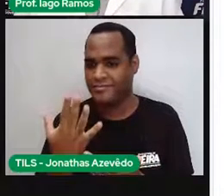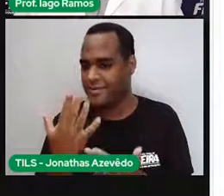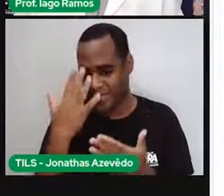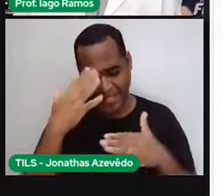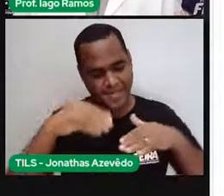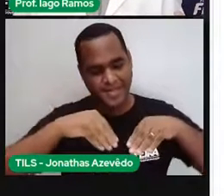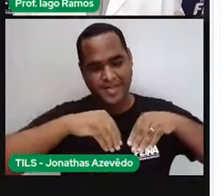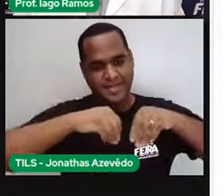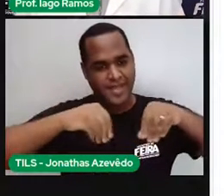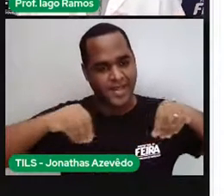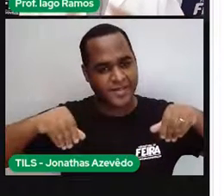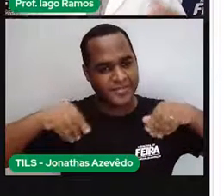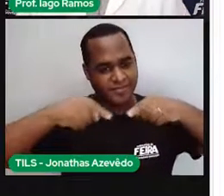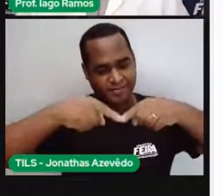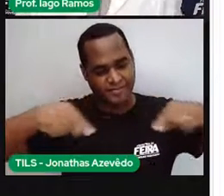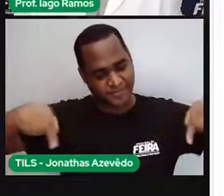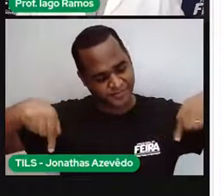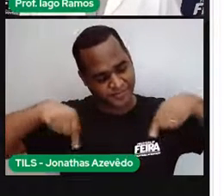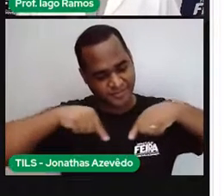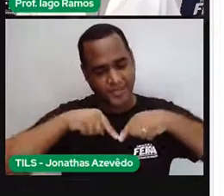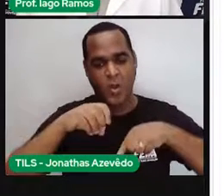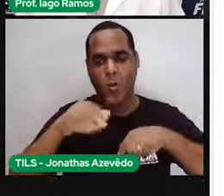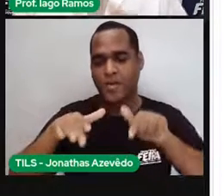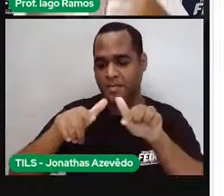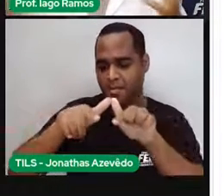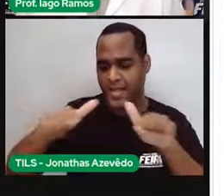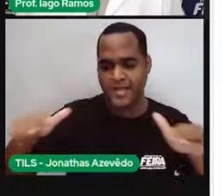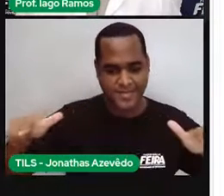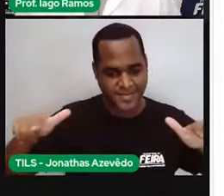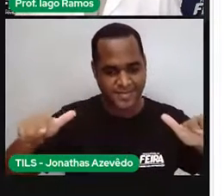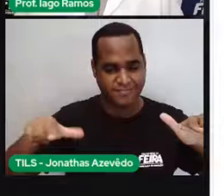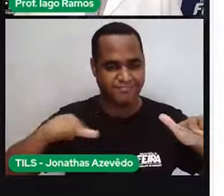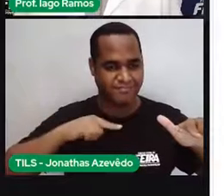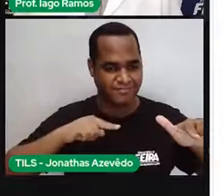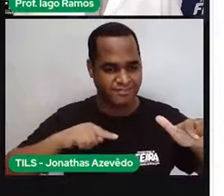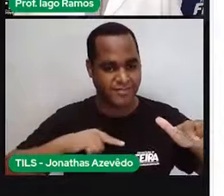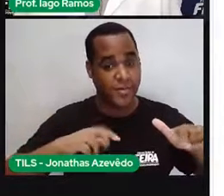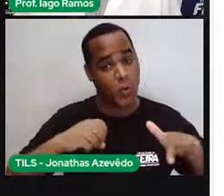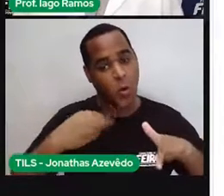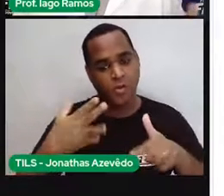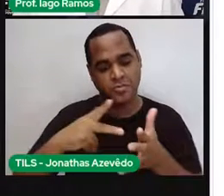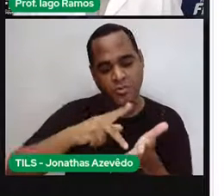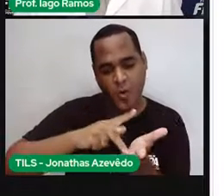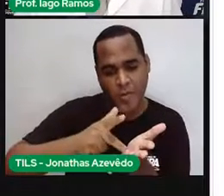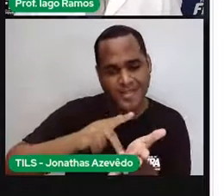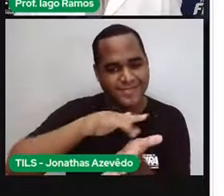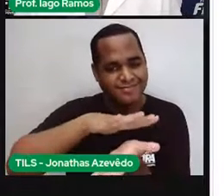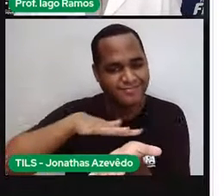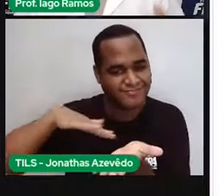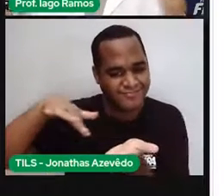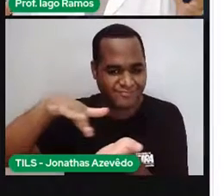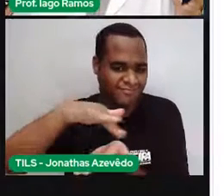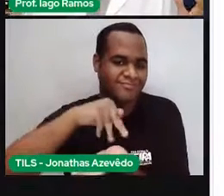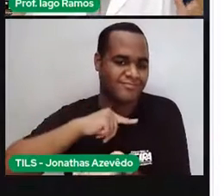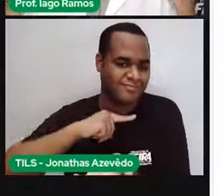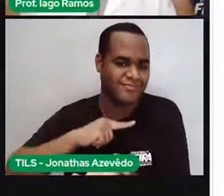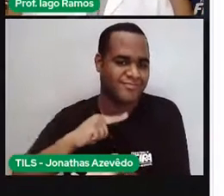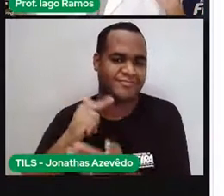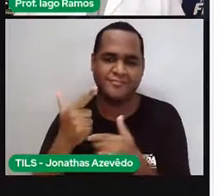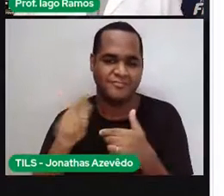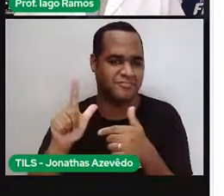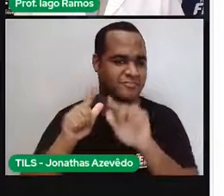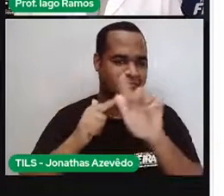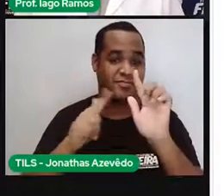terreno, quem sabe o tampo de uma mesa, ou uma figura geométrica, plana, qualquer, enfim.